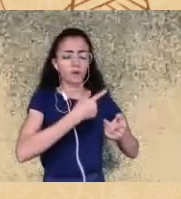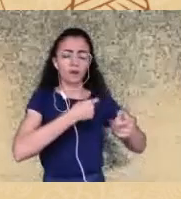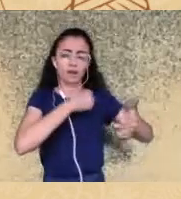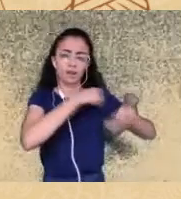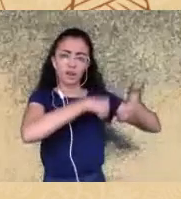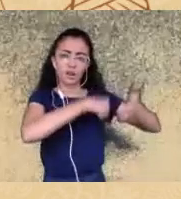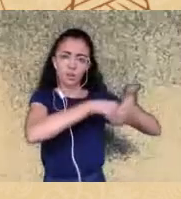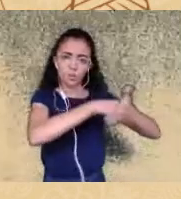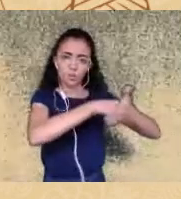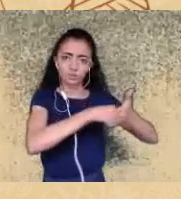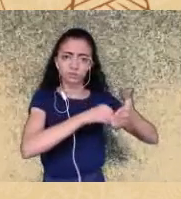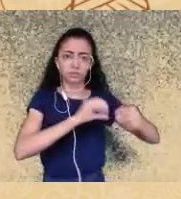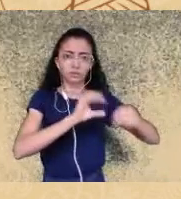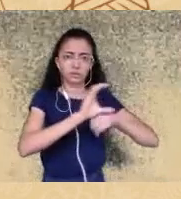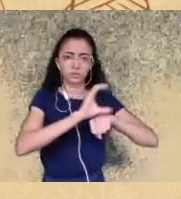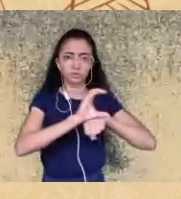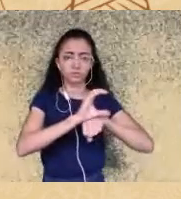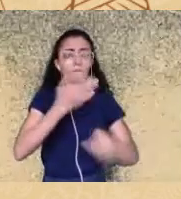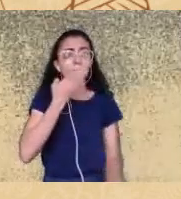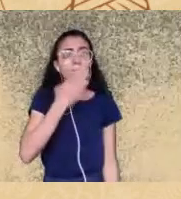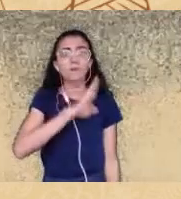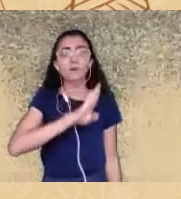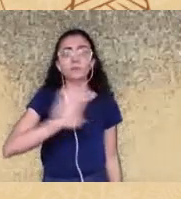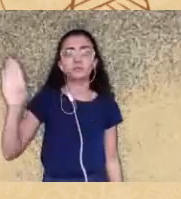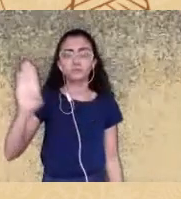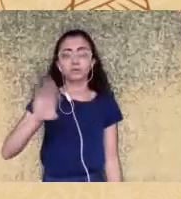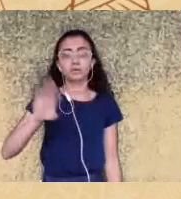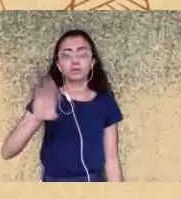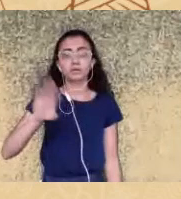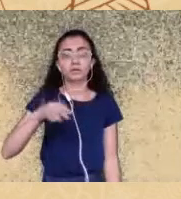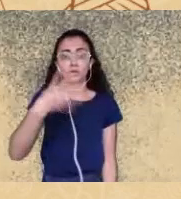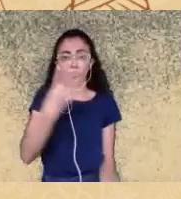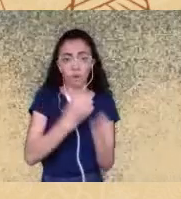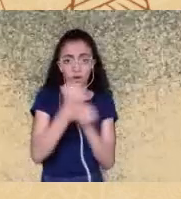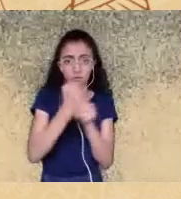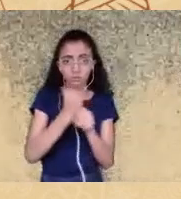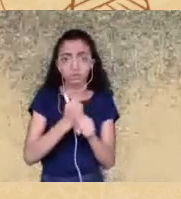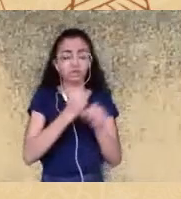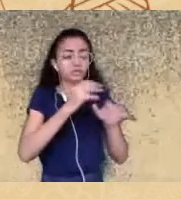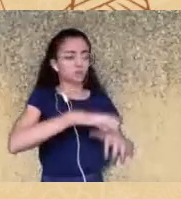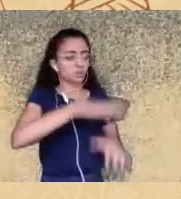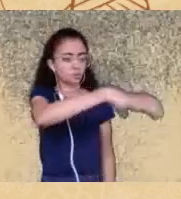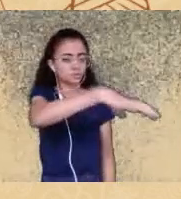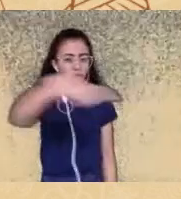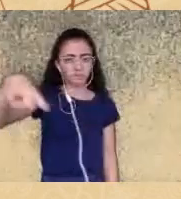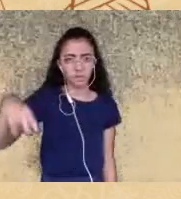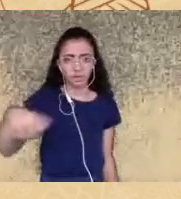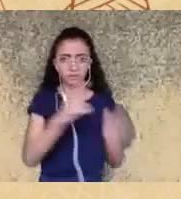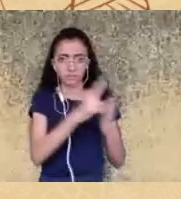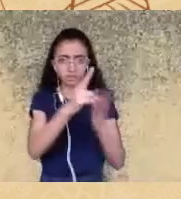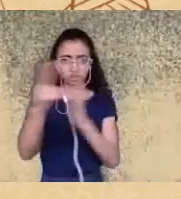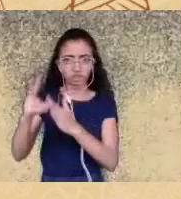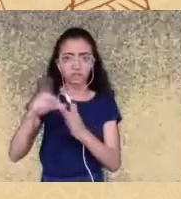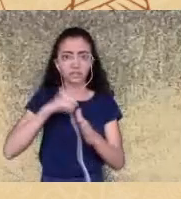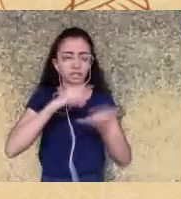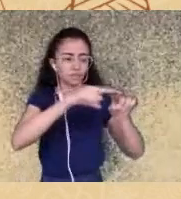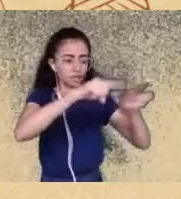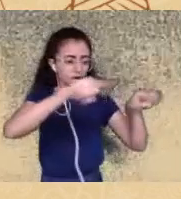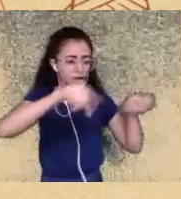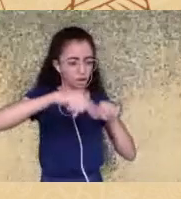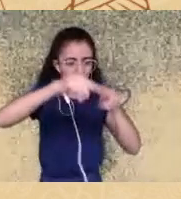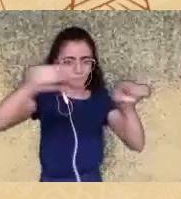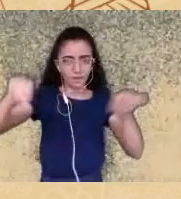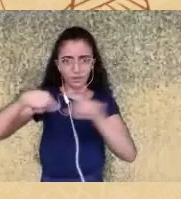era de que até quatro anos todas as terras indígenas seriam demarcadas e a gente já está há décadas aí esperando a gente sabe que essa